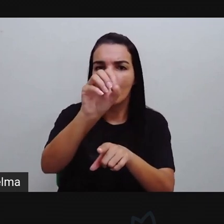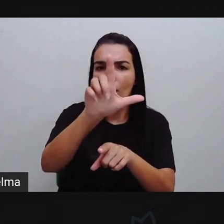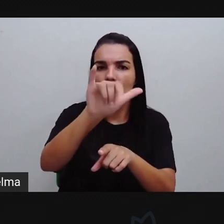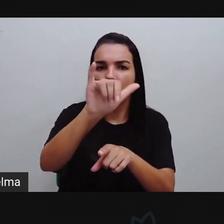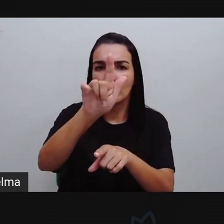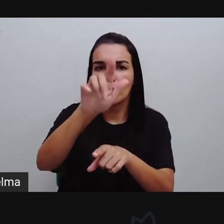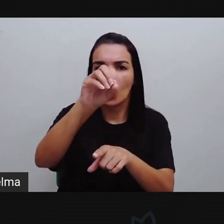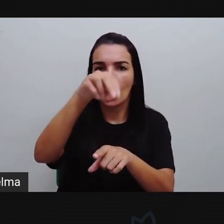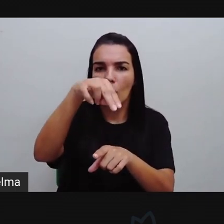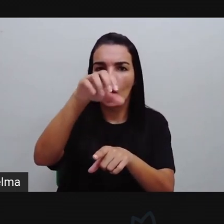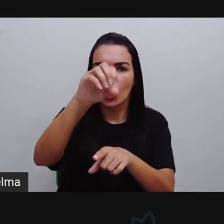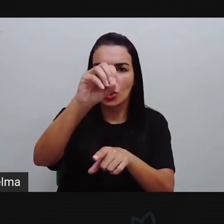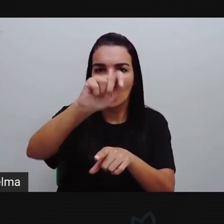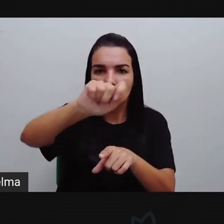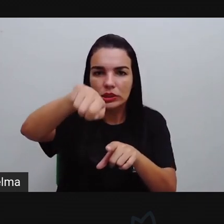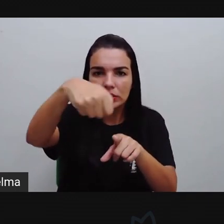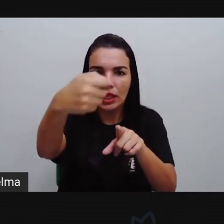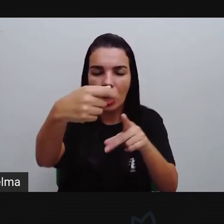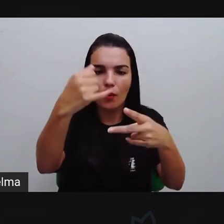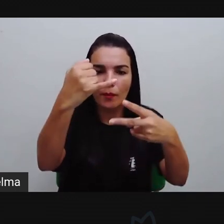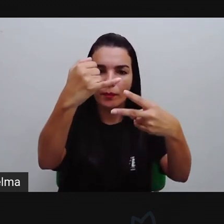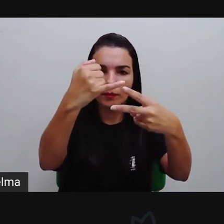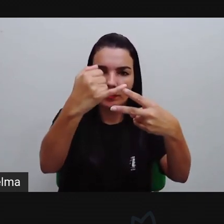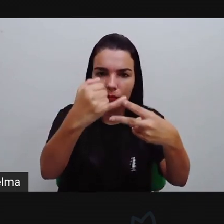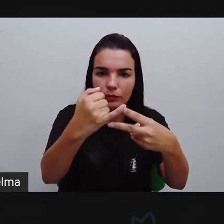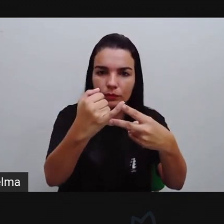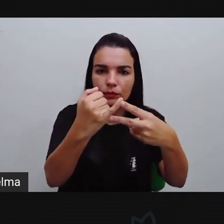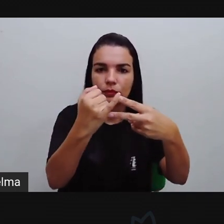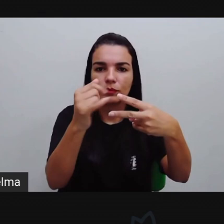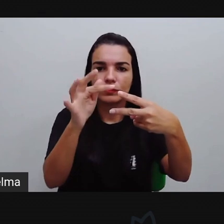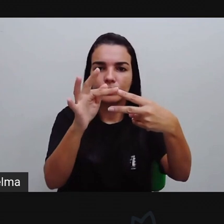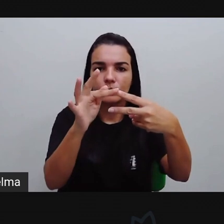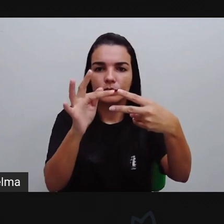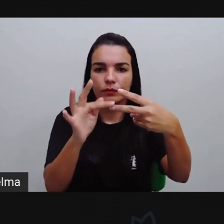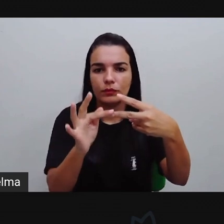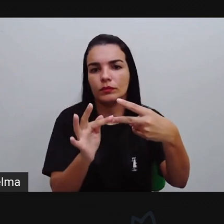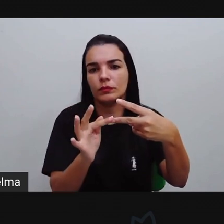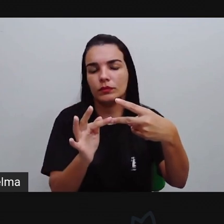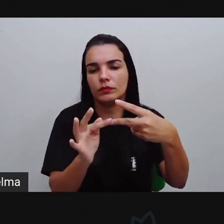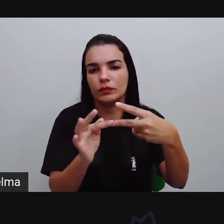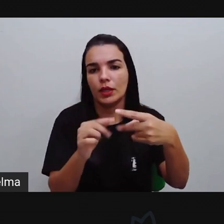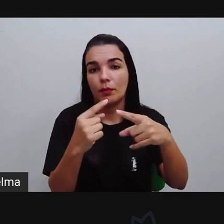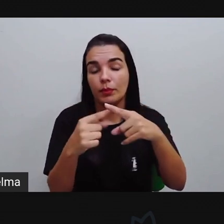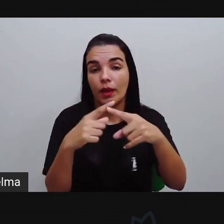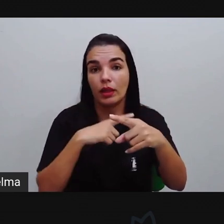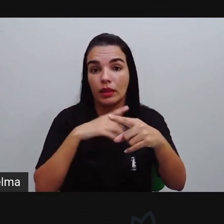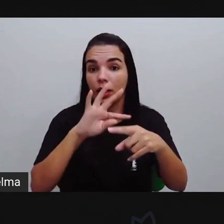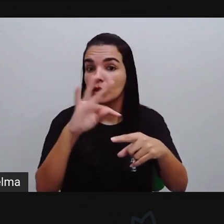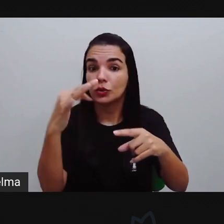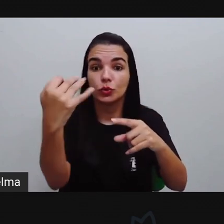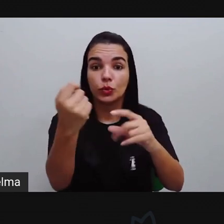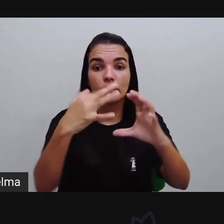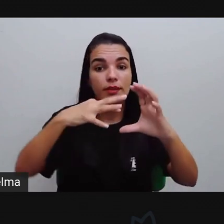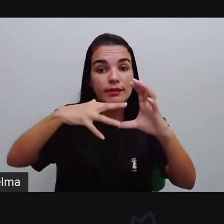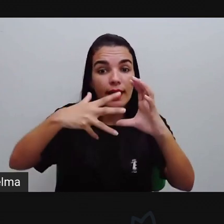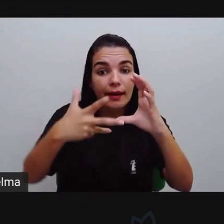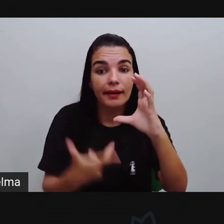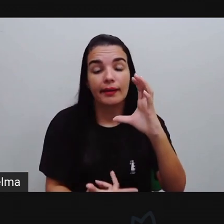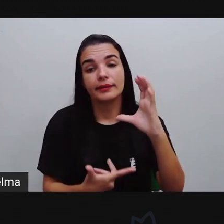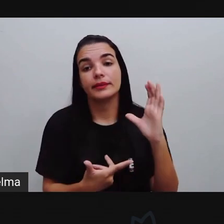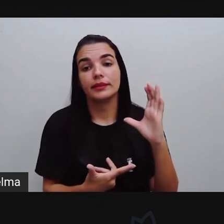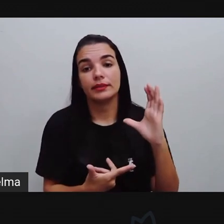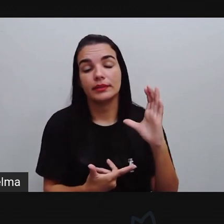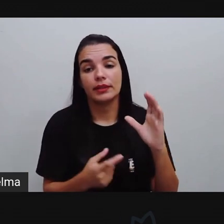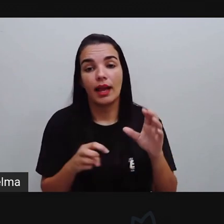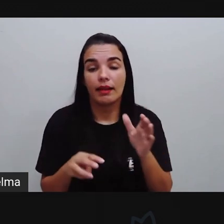ela vai apresentar todas as características que são necessárias em um polígono. Vão apresentar